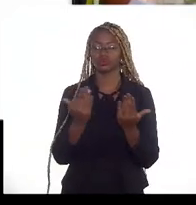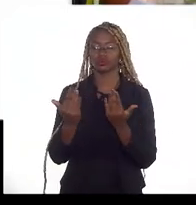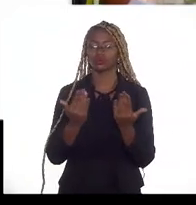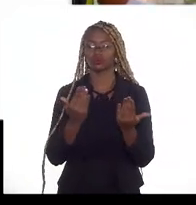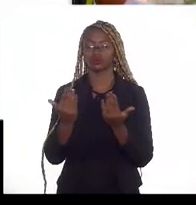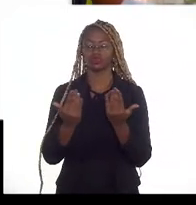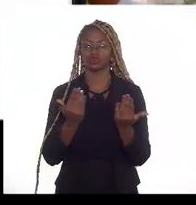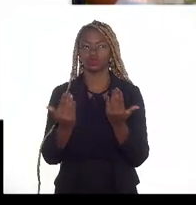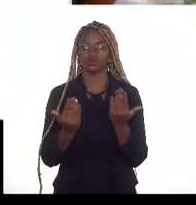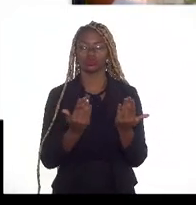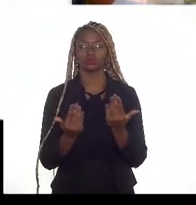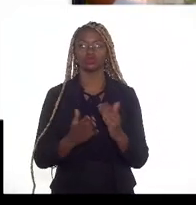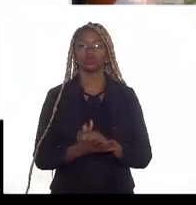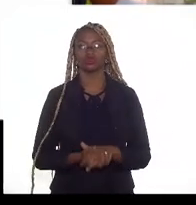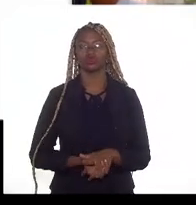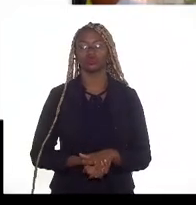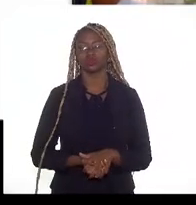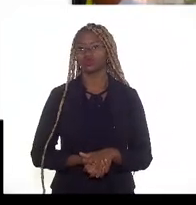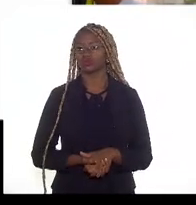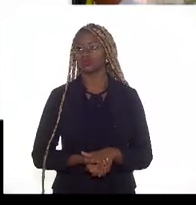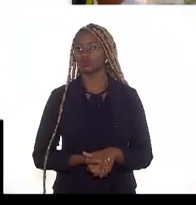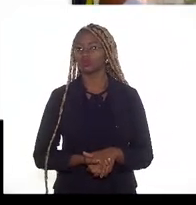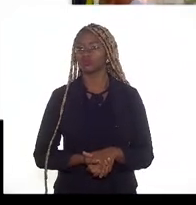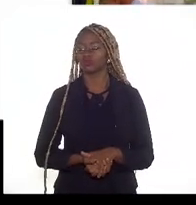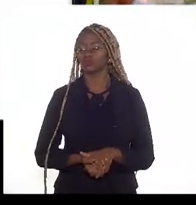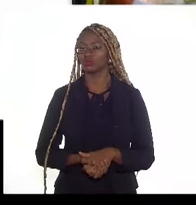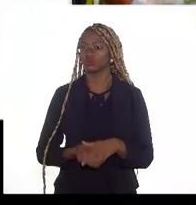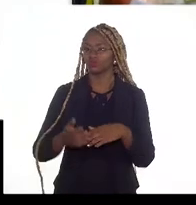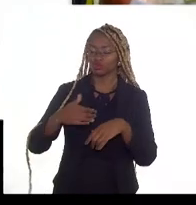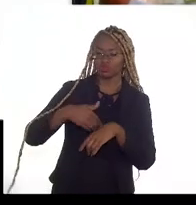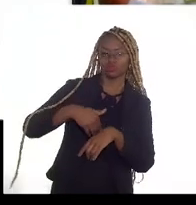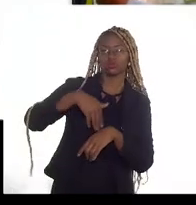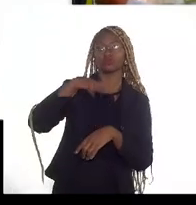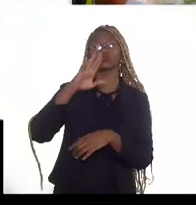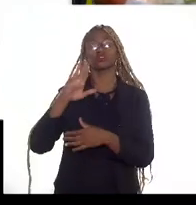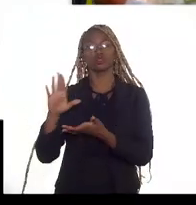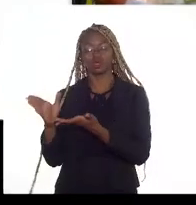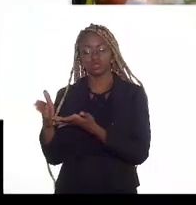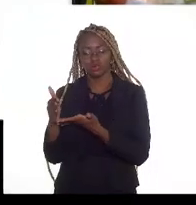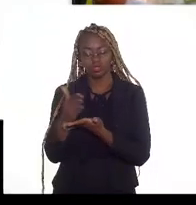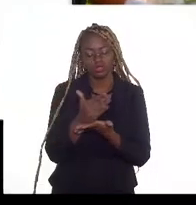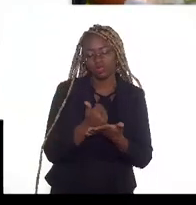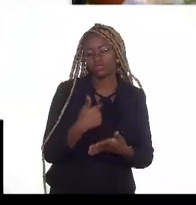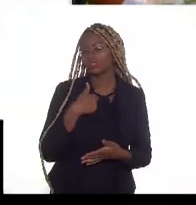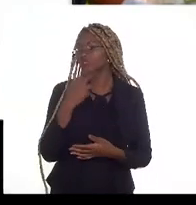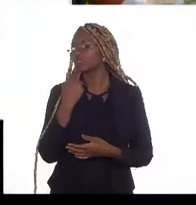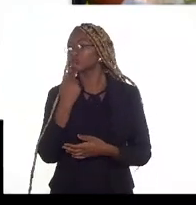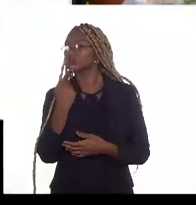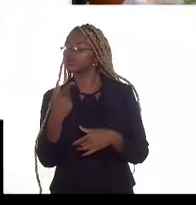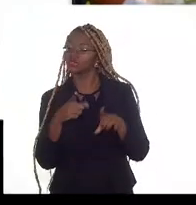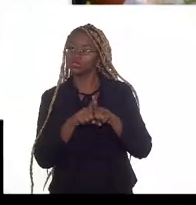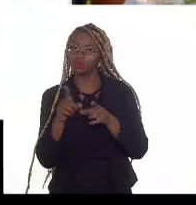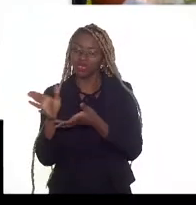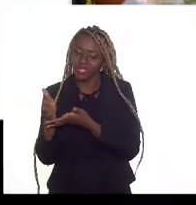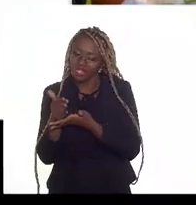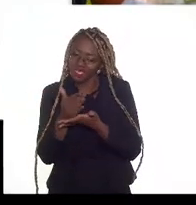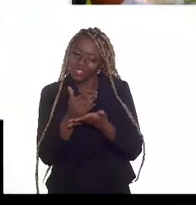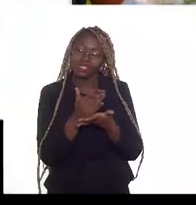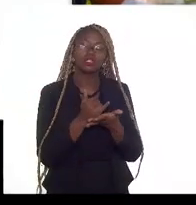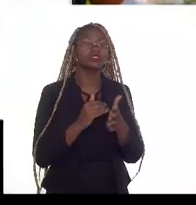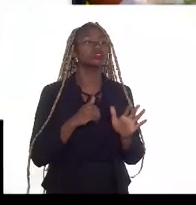quanto a mais de arrecadação e aí eu falo arrecadação em todos os níveis